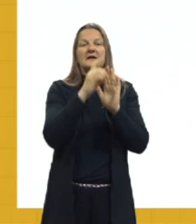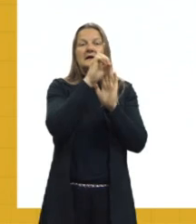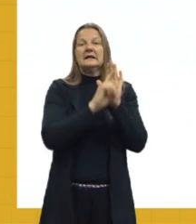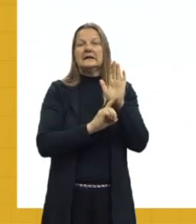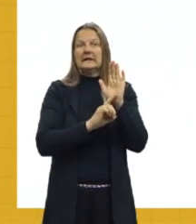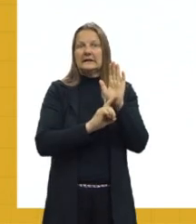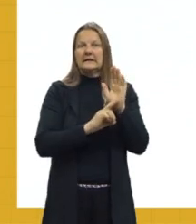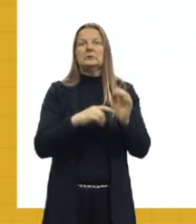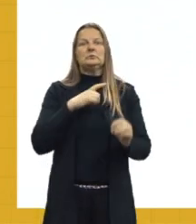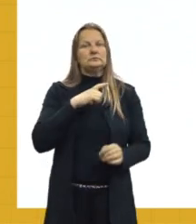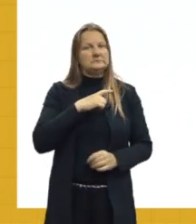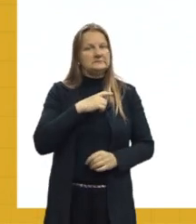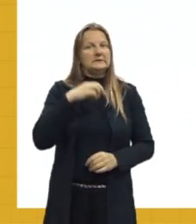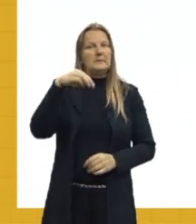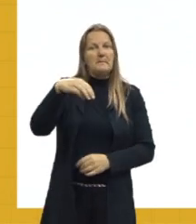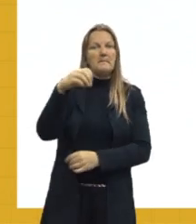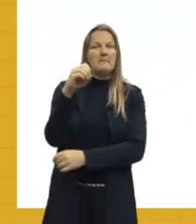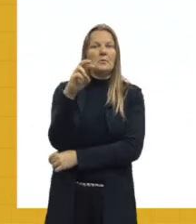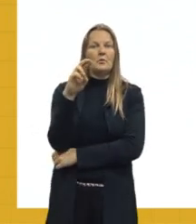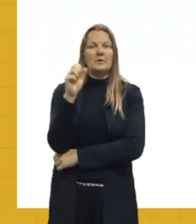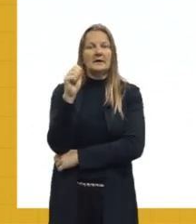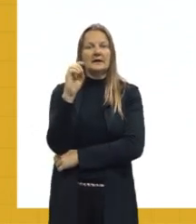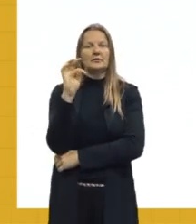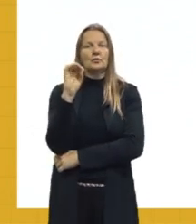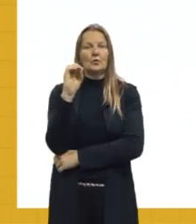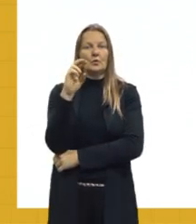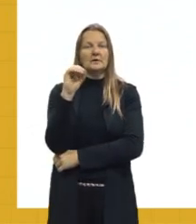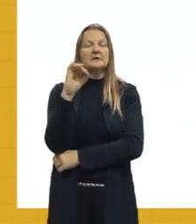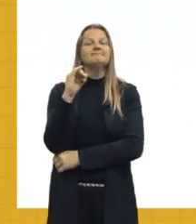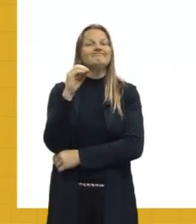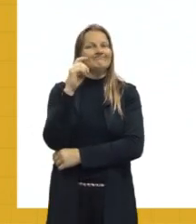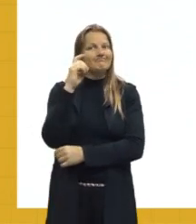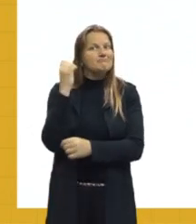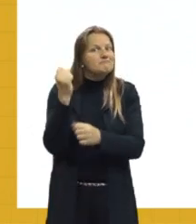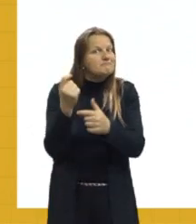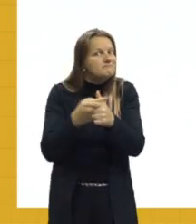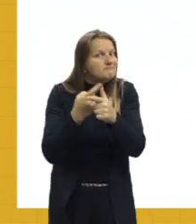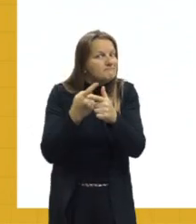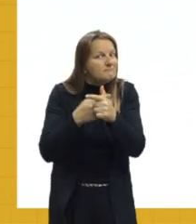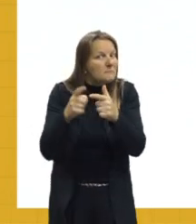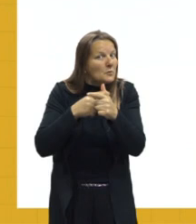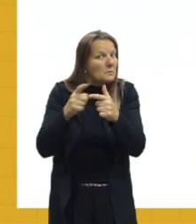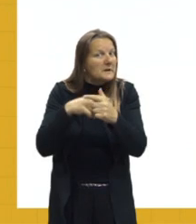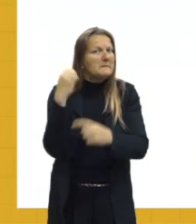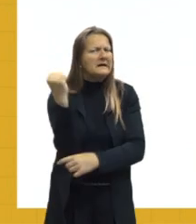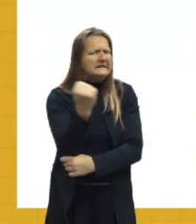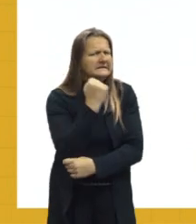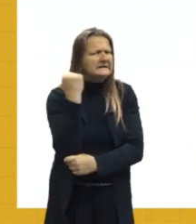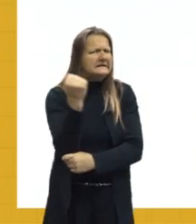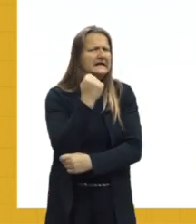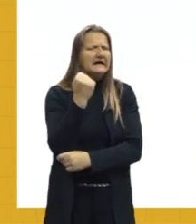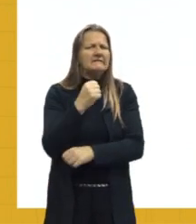Isso traz grandes problemas, grandes devastações aí econômicas, congelamento,